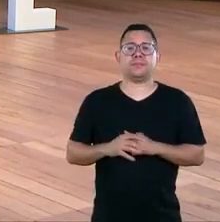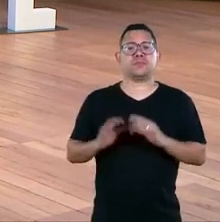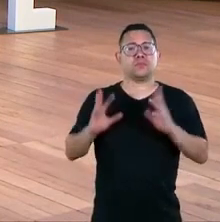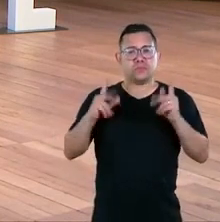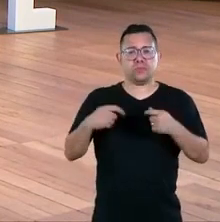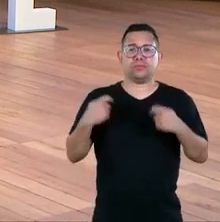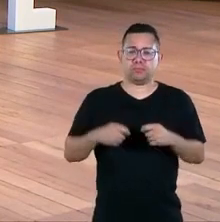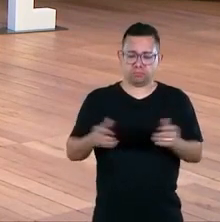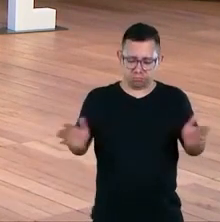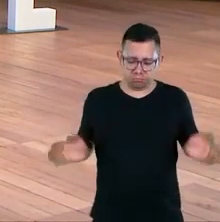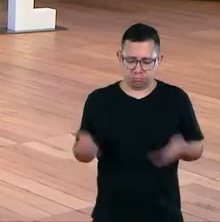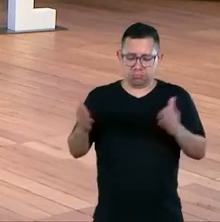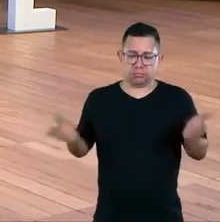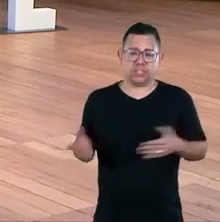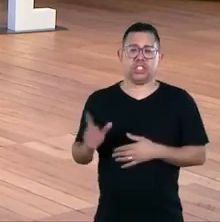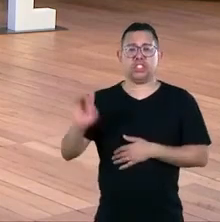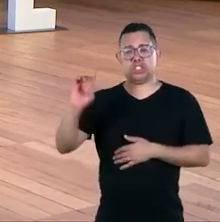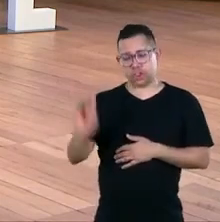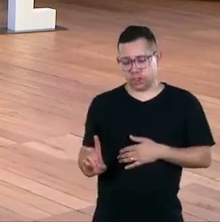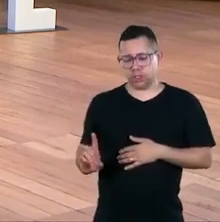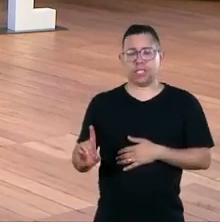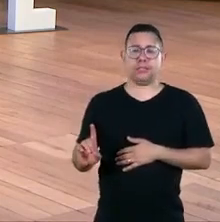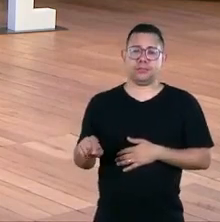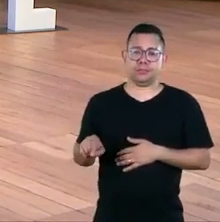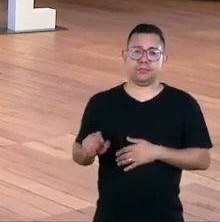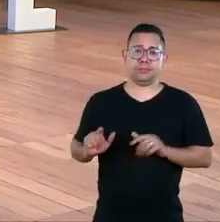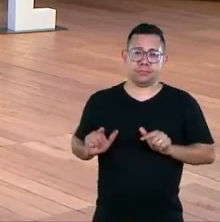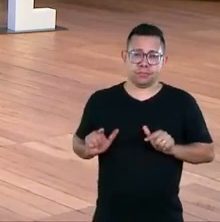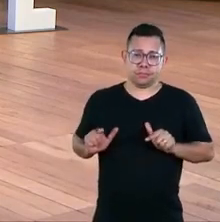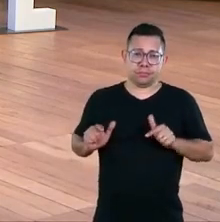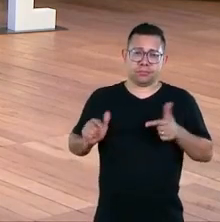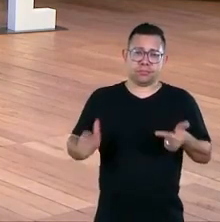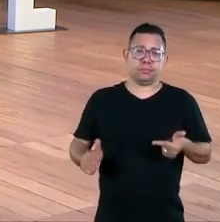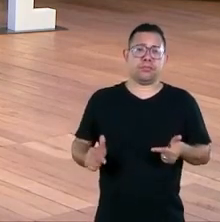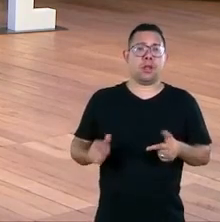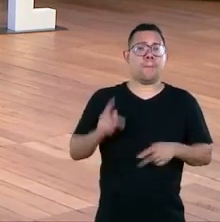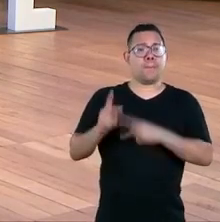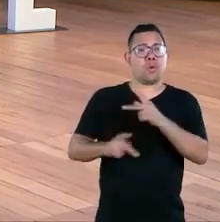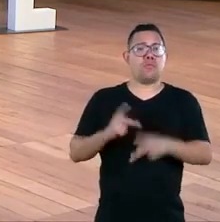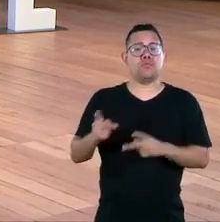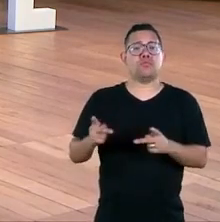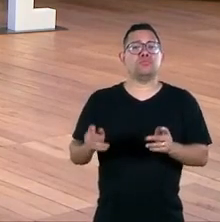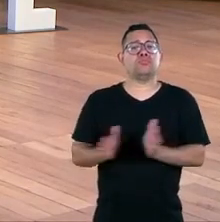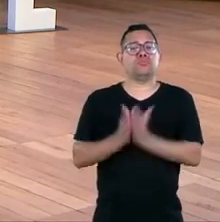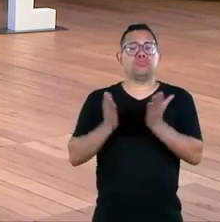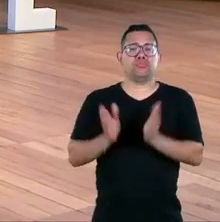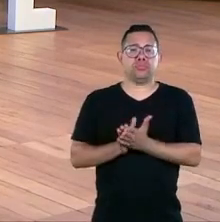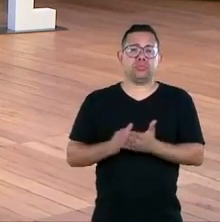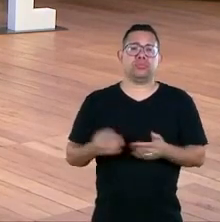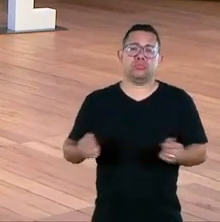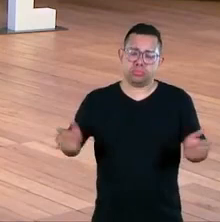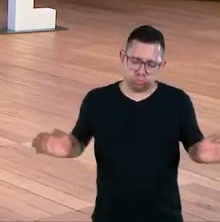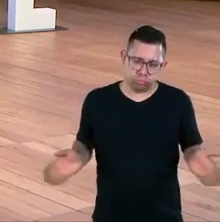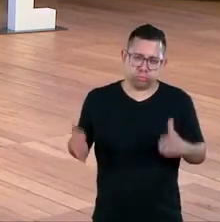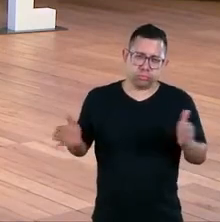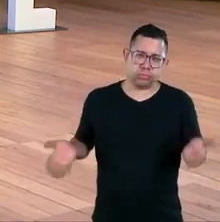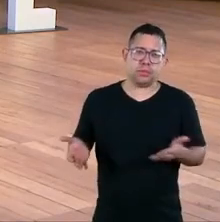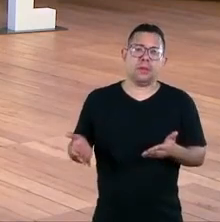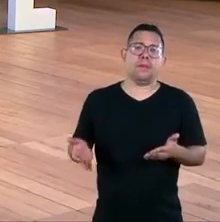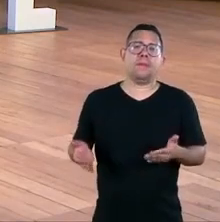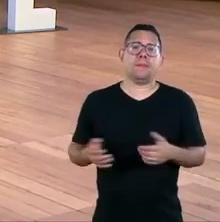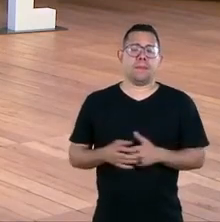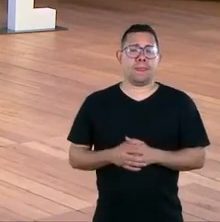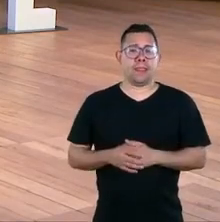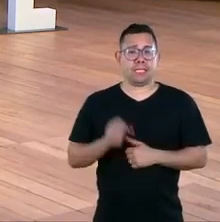para manter os direitos para lutar pela população mais pobre e que é preciso garantir esse fluxo contínuo de doação para que a gente sobreviva porque